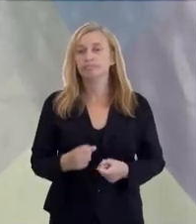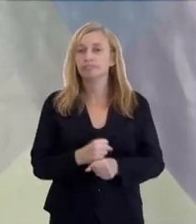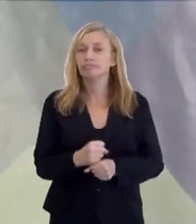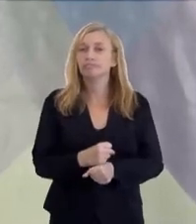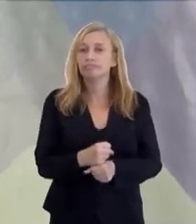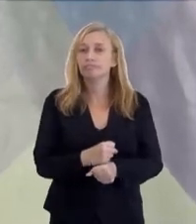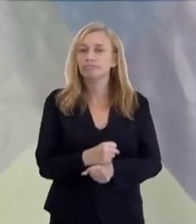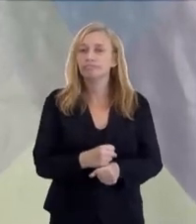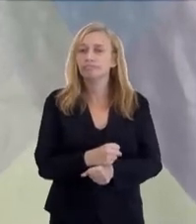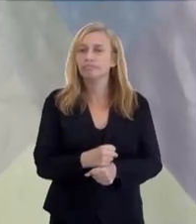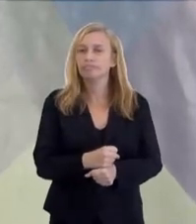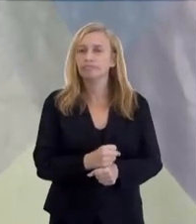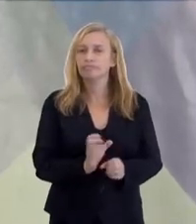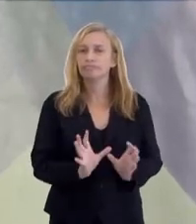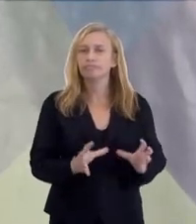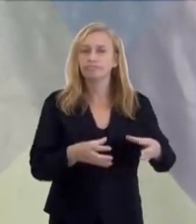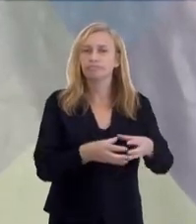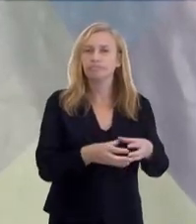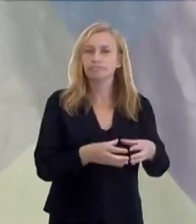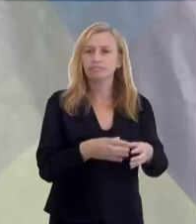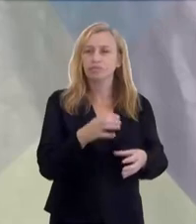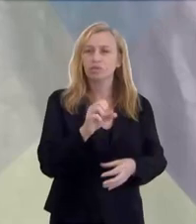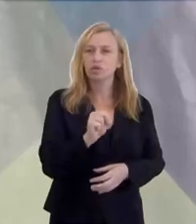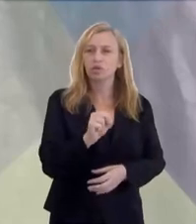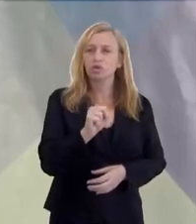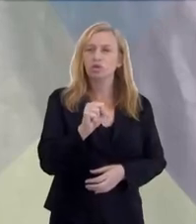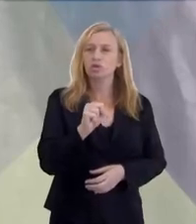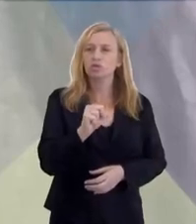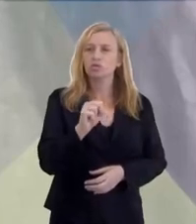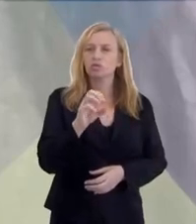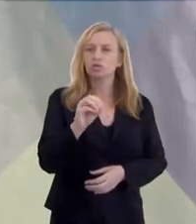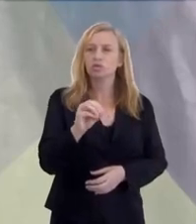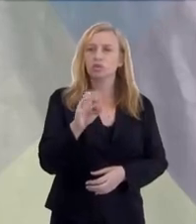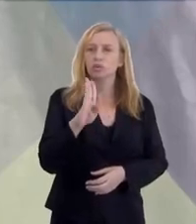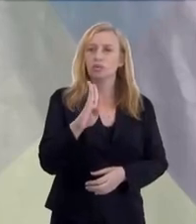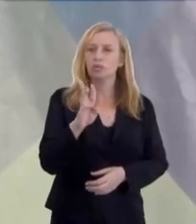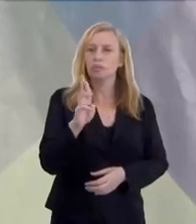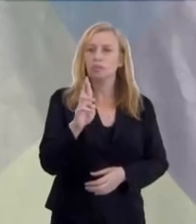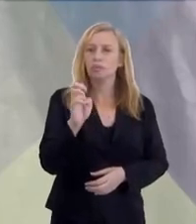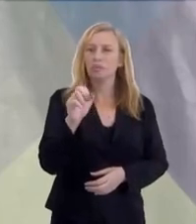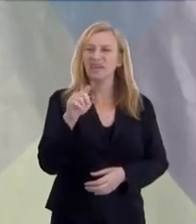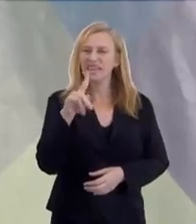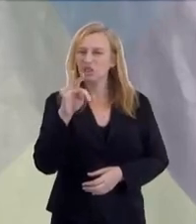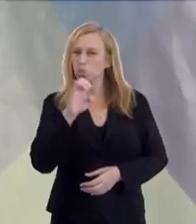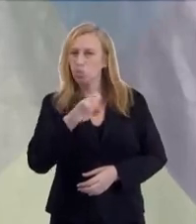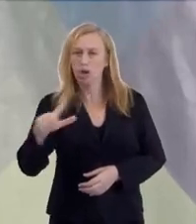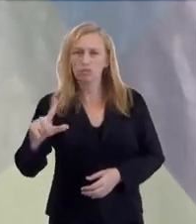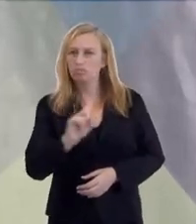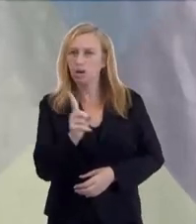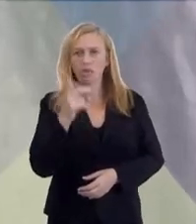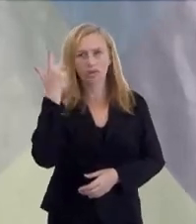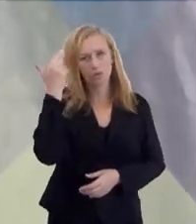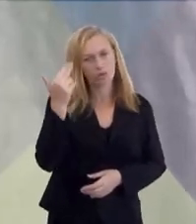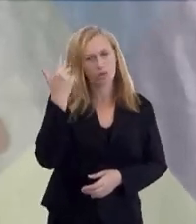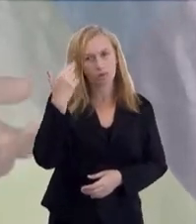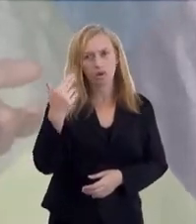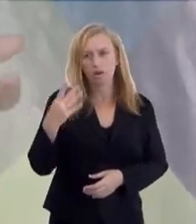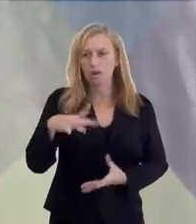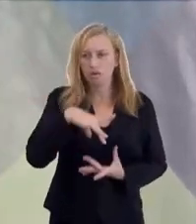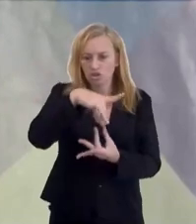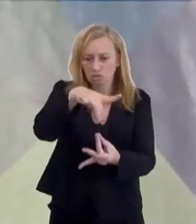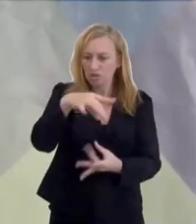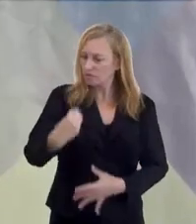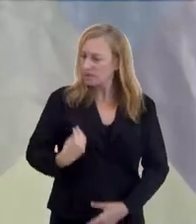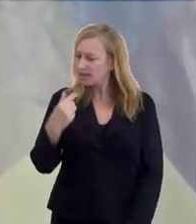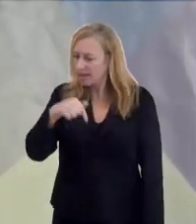colocado no campo do sobrenatural. E não é sobrenatural, é natural. Então, os espíritos estão aqui. Nesse momento, nós estamos